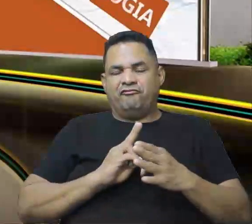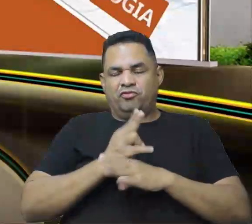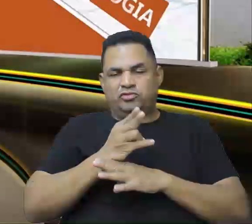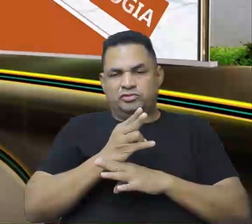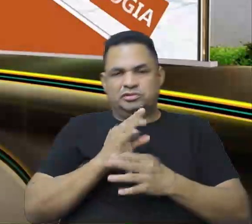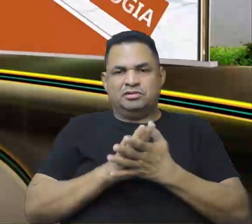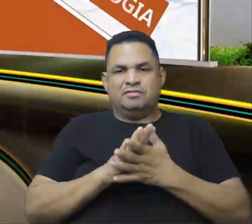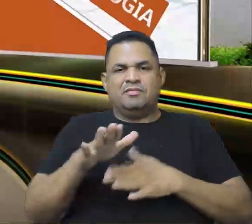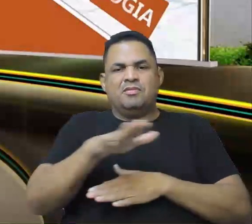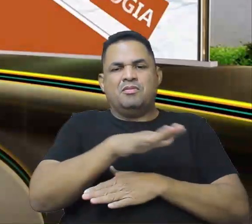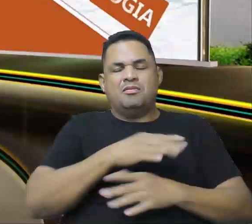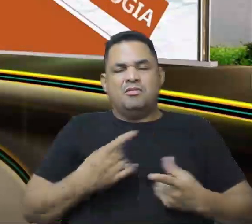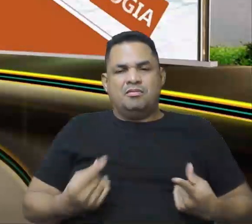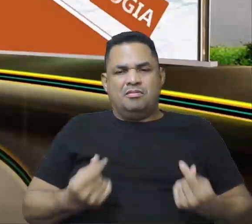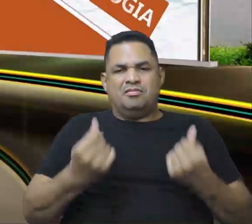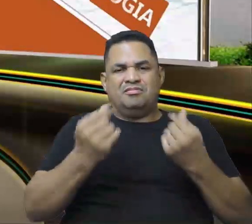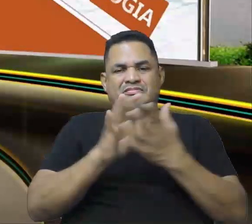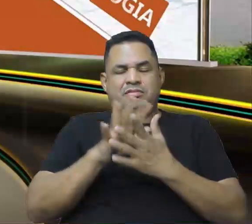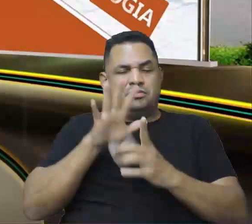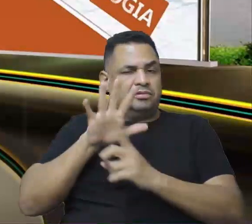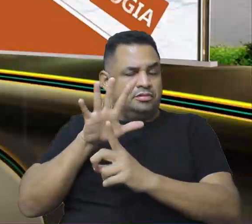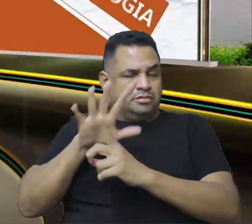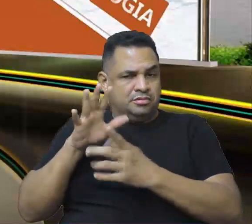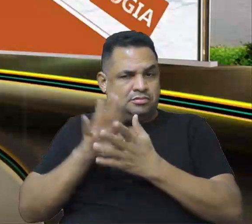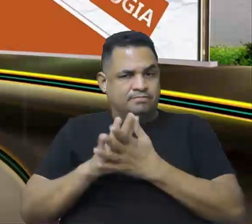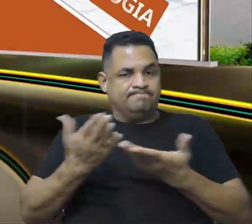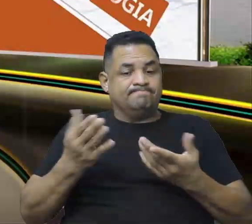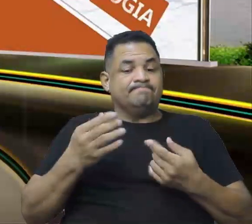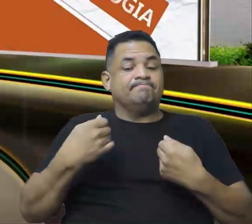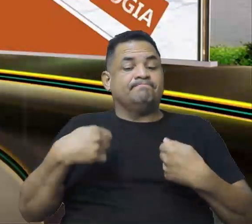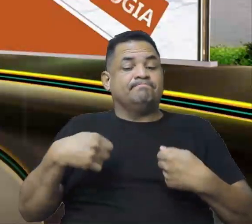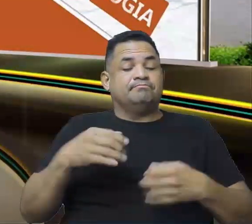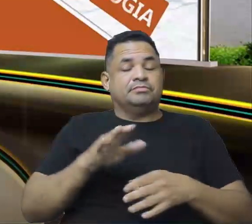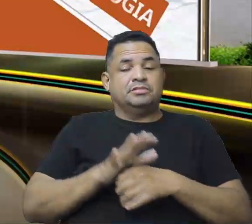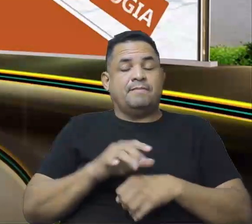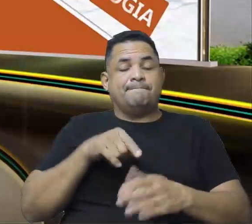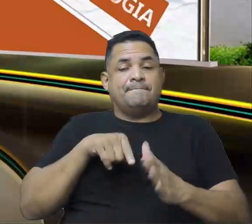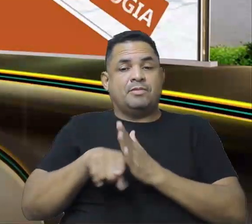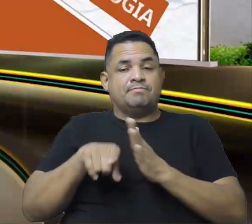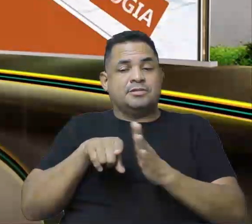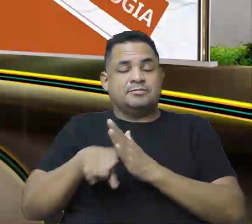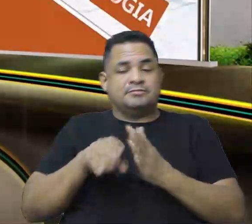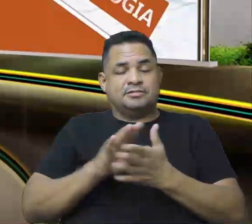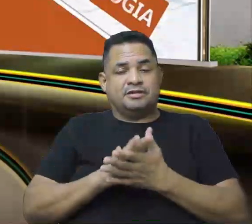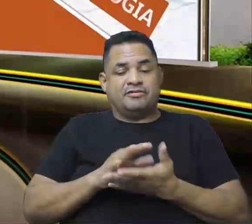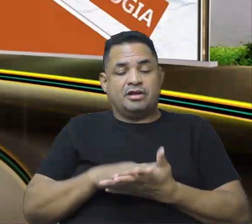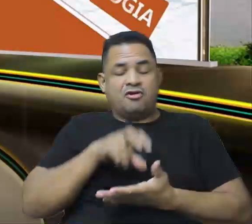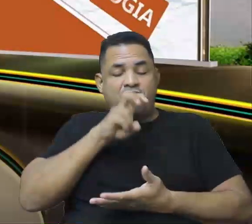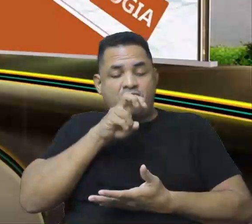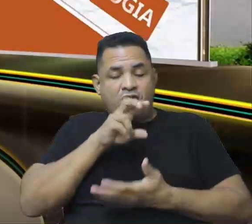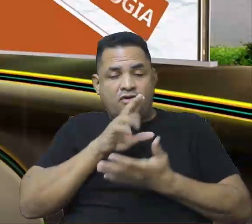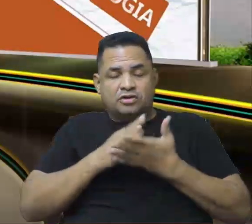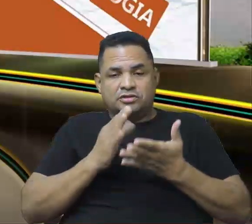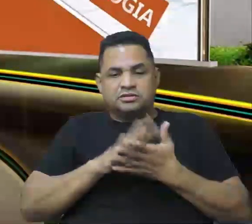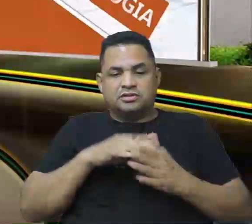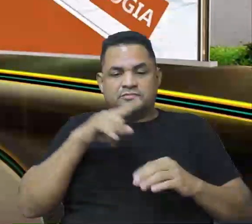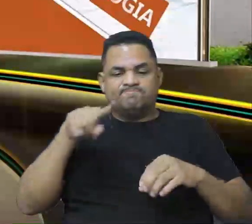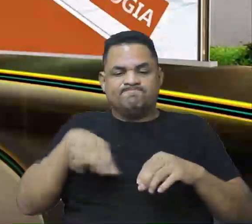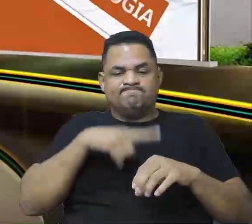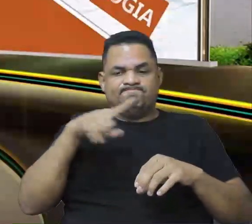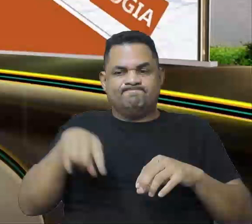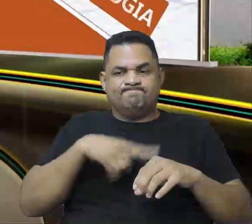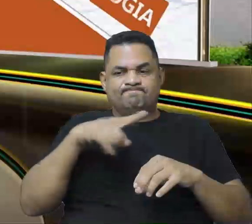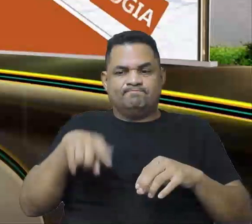momento está induzido a gente e aí é preciso a gente ficar questionando senão a gente vai ficar que nem o hamster ali, né? Só ali naquele